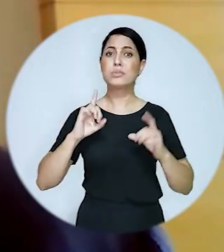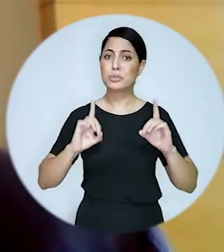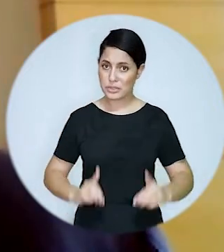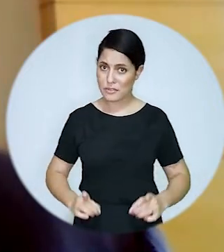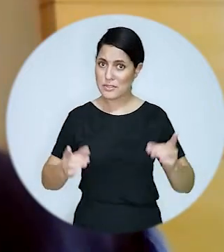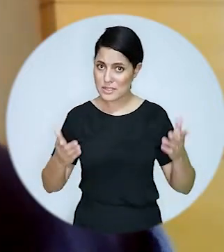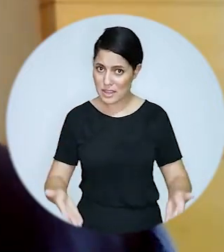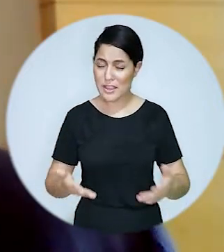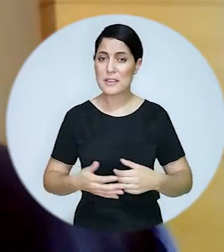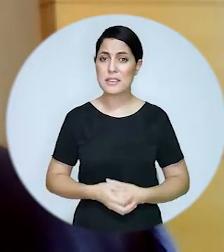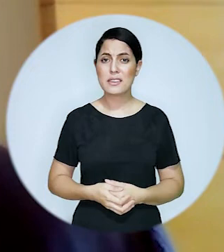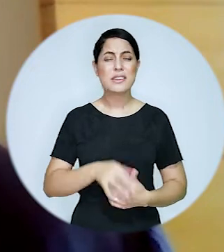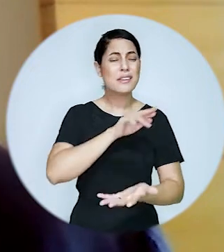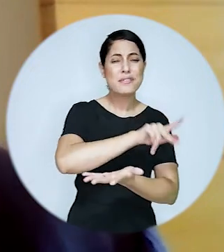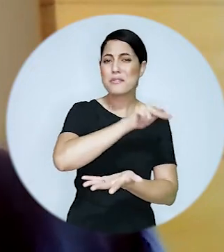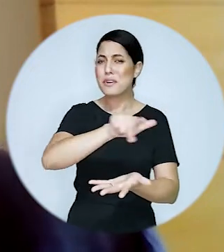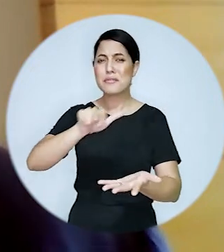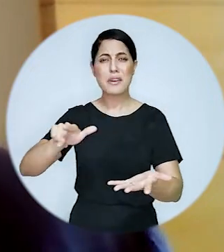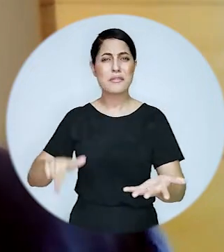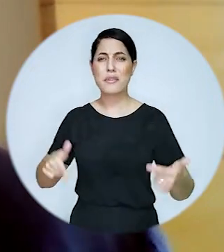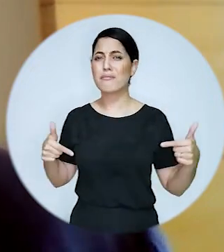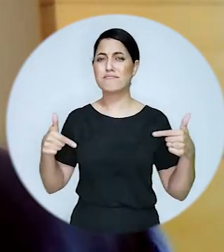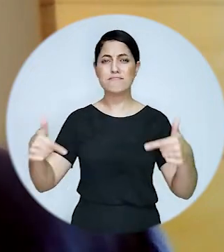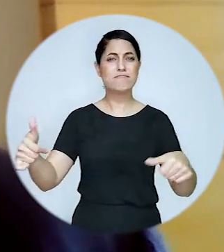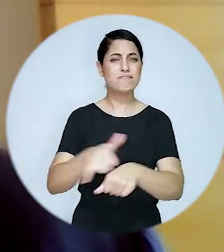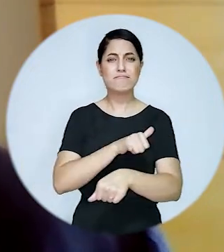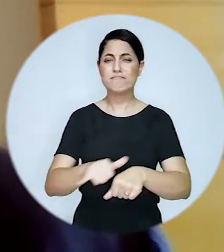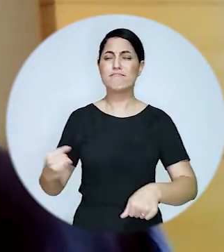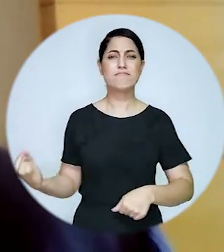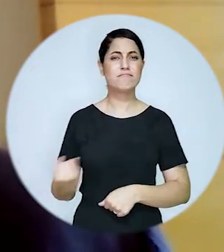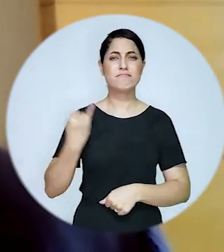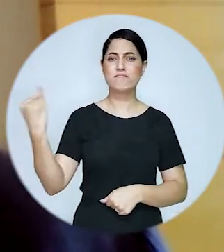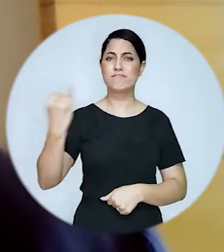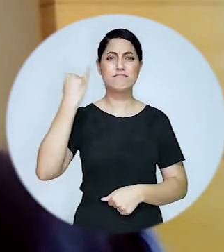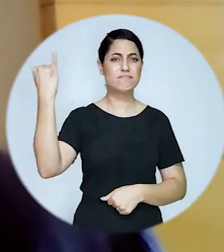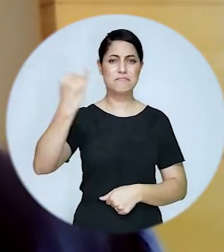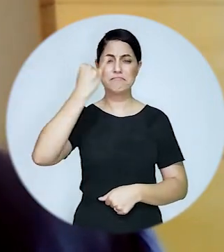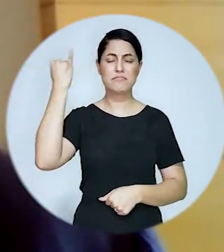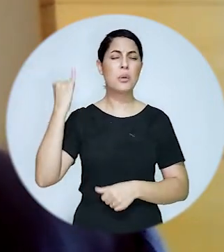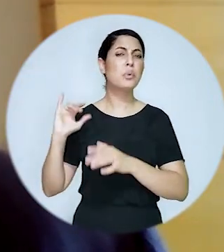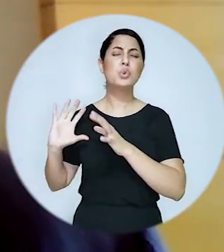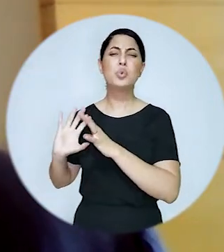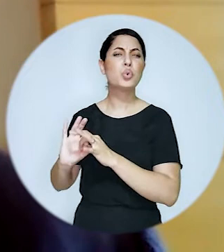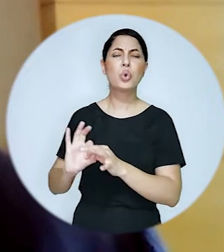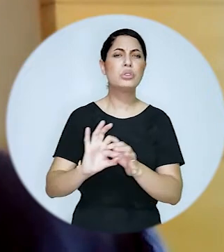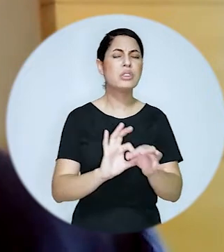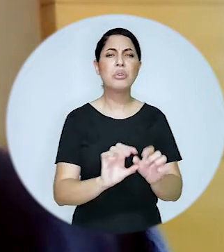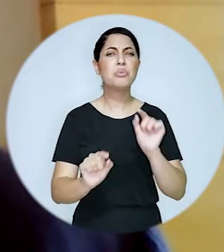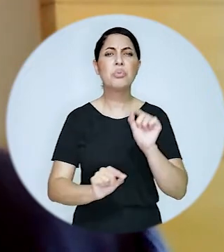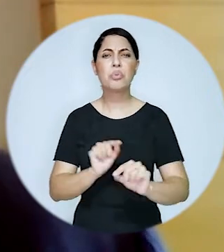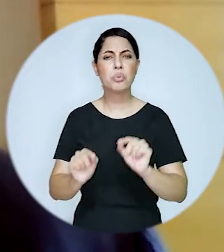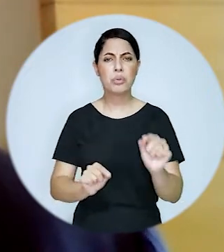valorização da advocacia com deficiência e vários outros atos instrumentos normativos